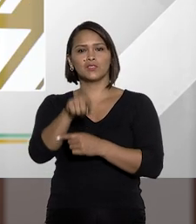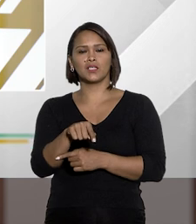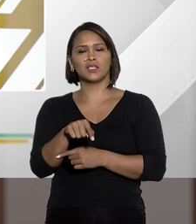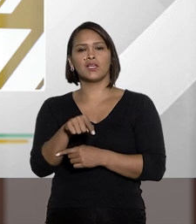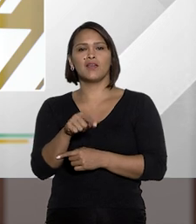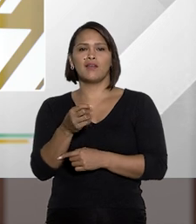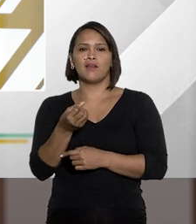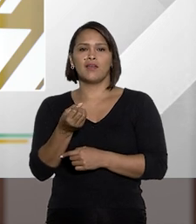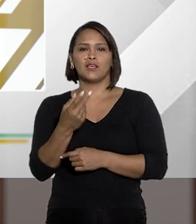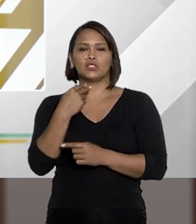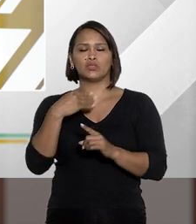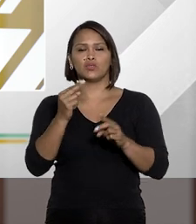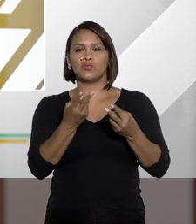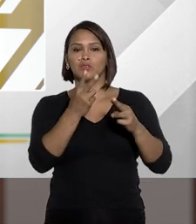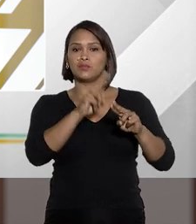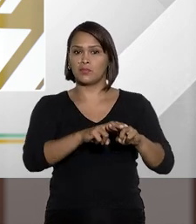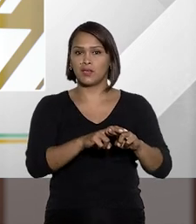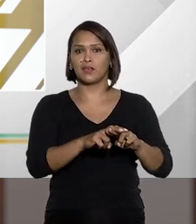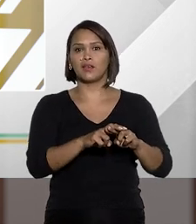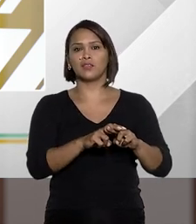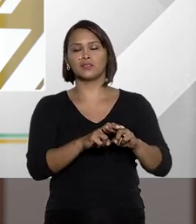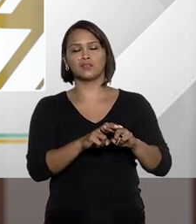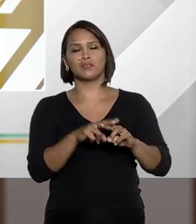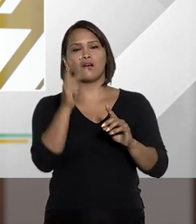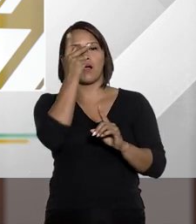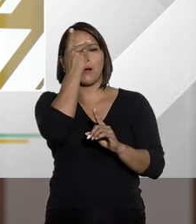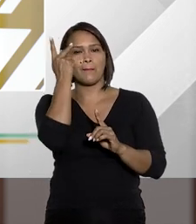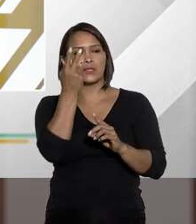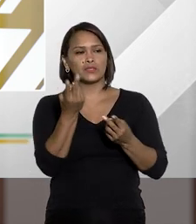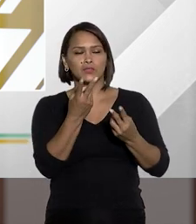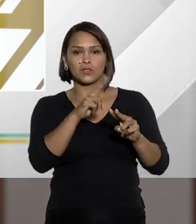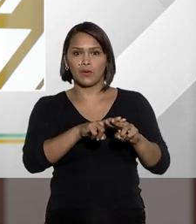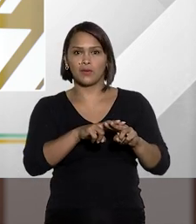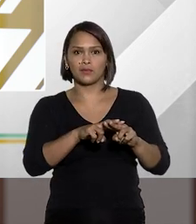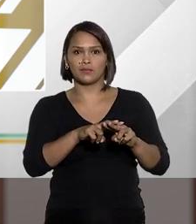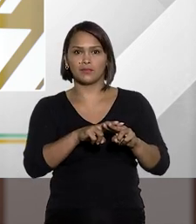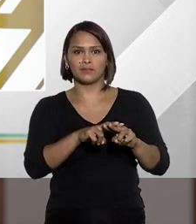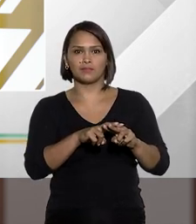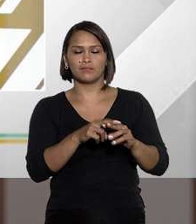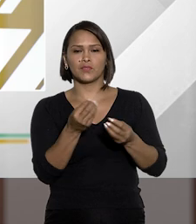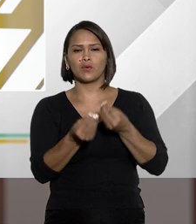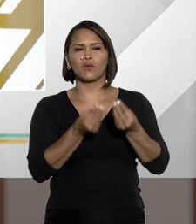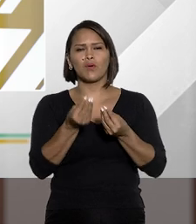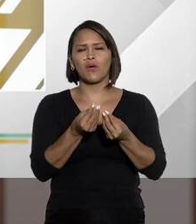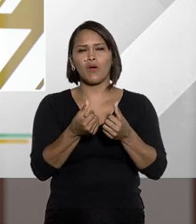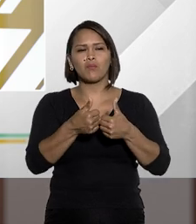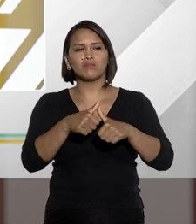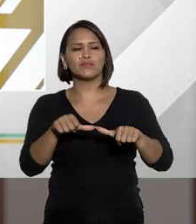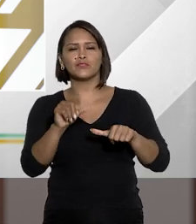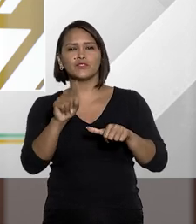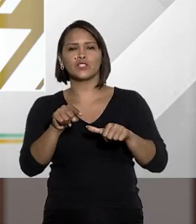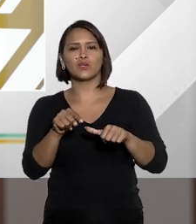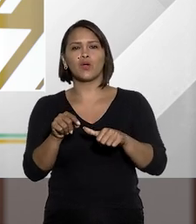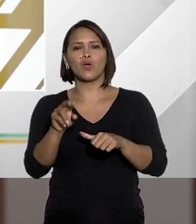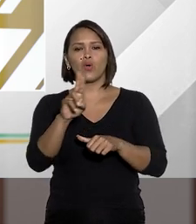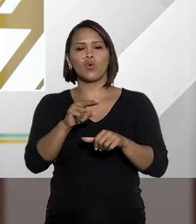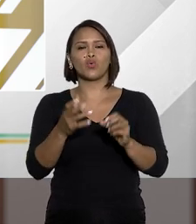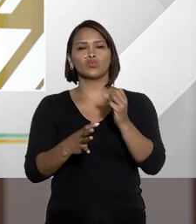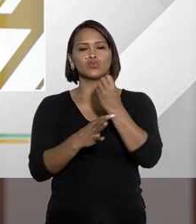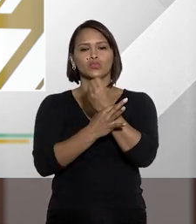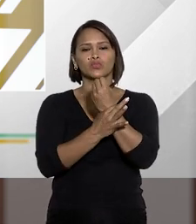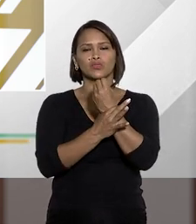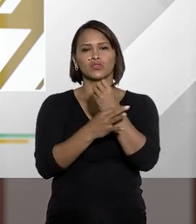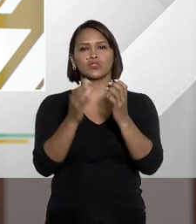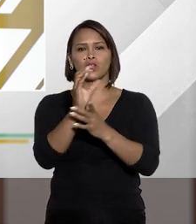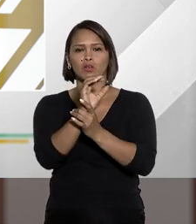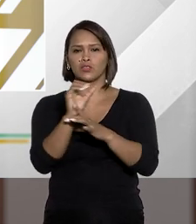professor Renato, nessa questão aí dos presos, de quem está sendo preso, como é que ficou essa questão do uso